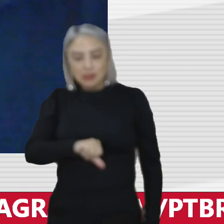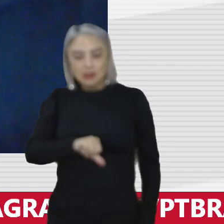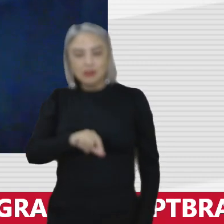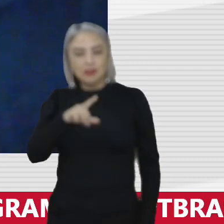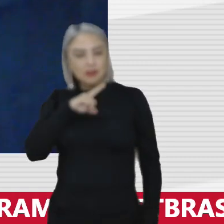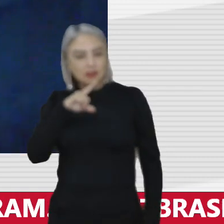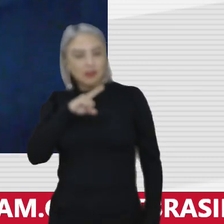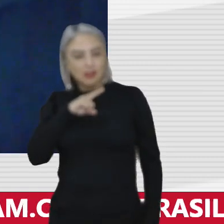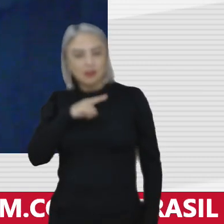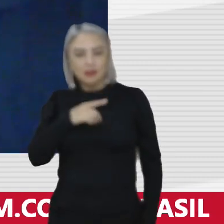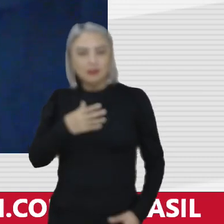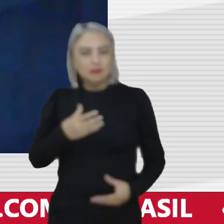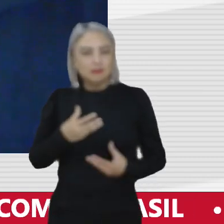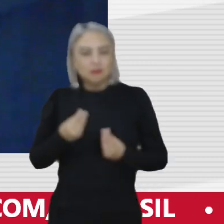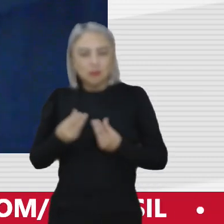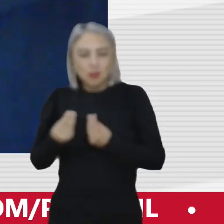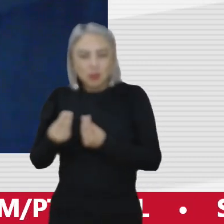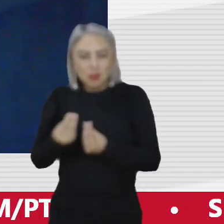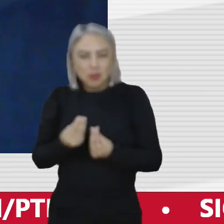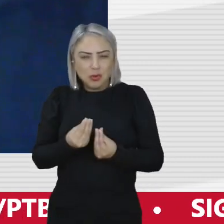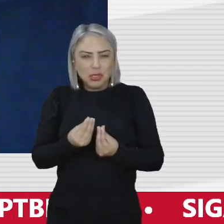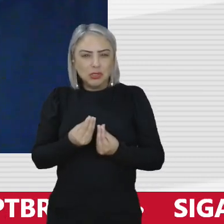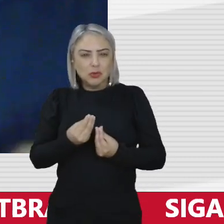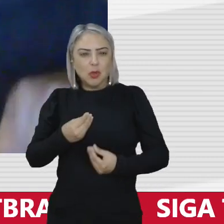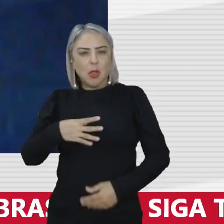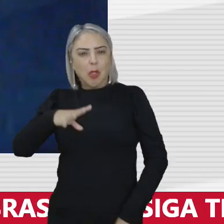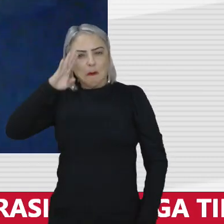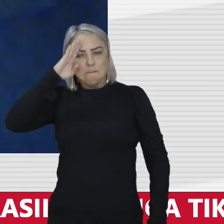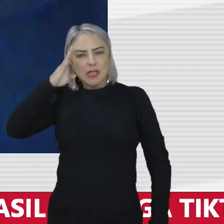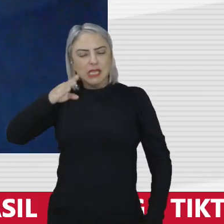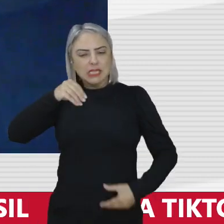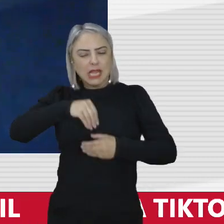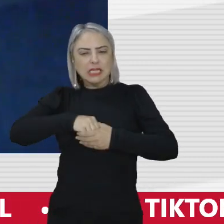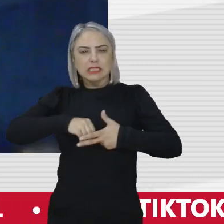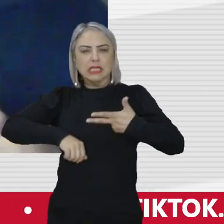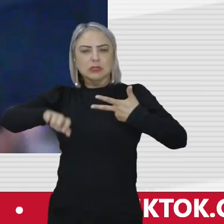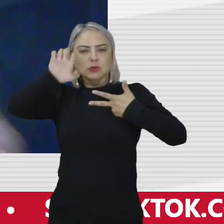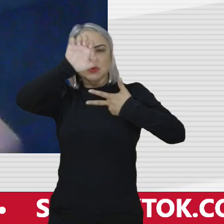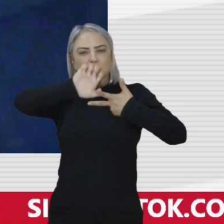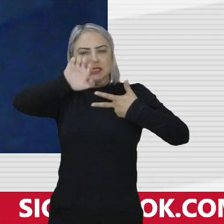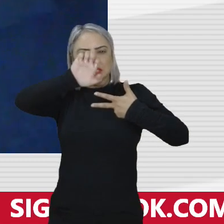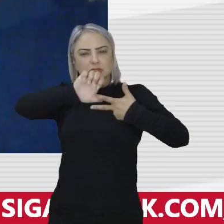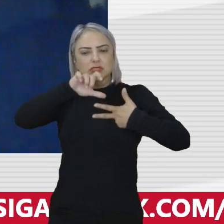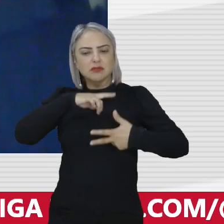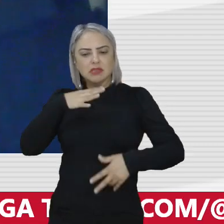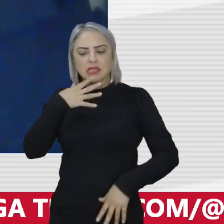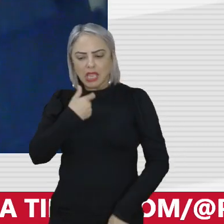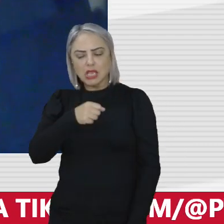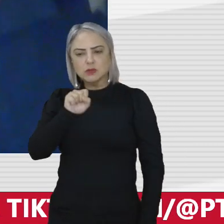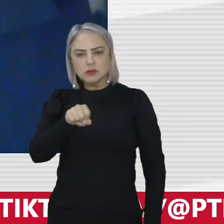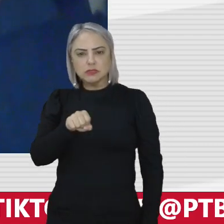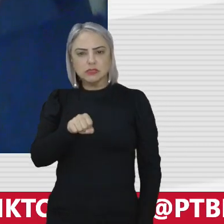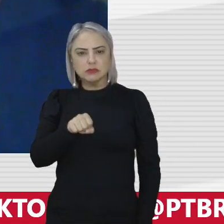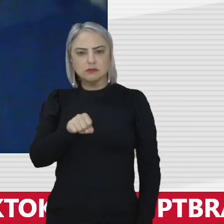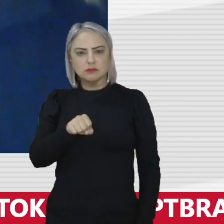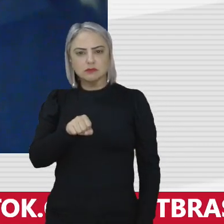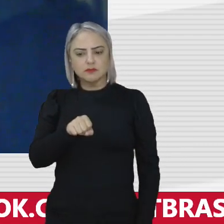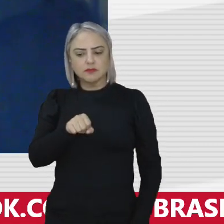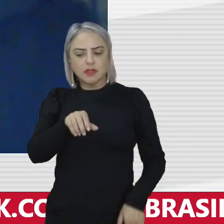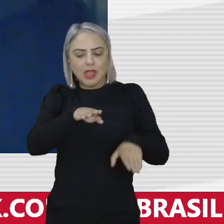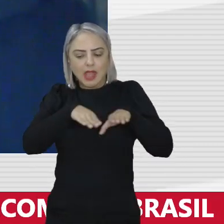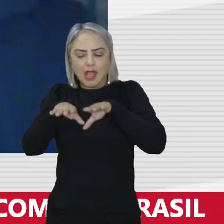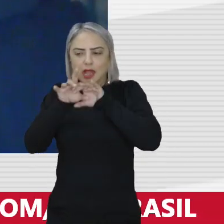existam tantos militares no executivo e acho sim que é a